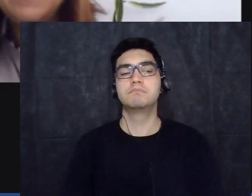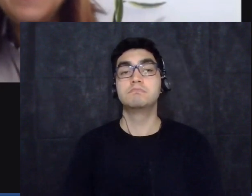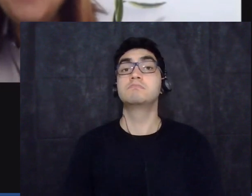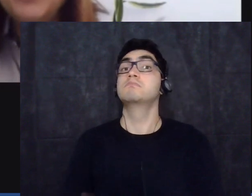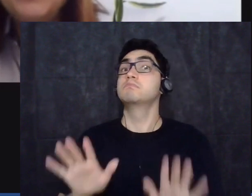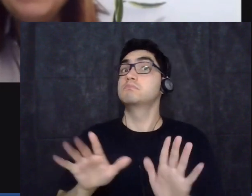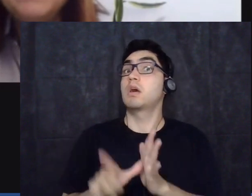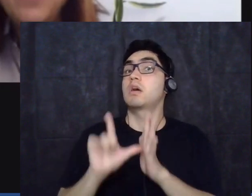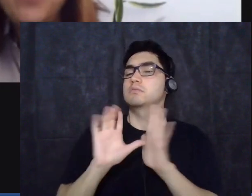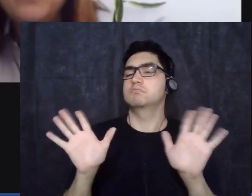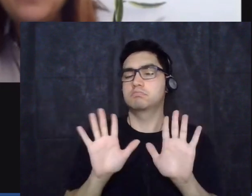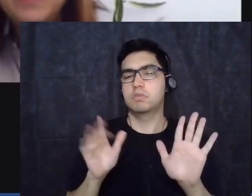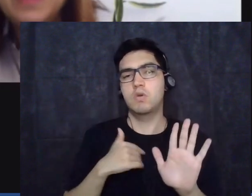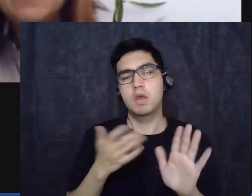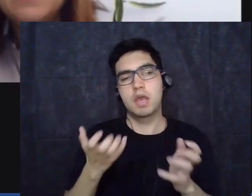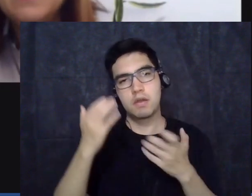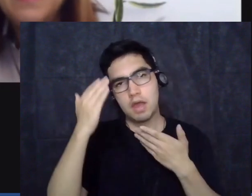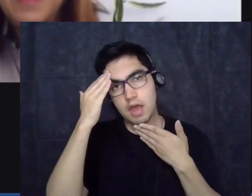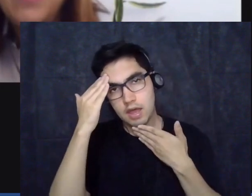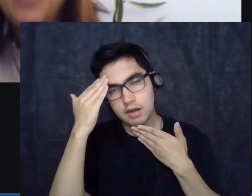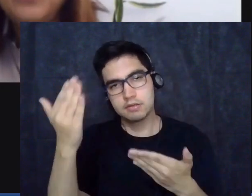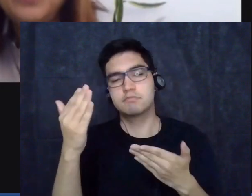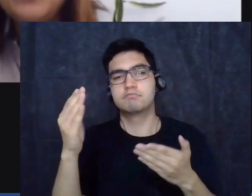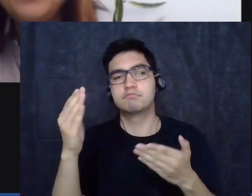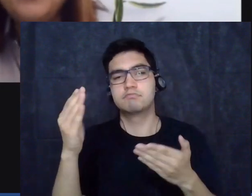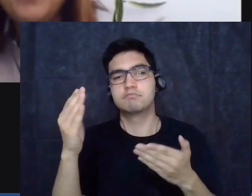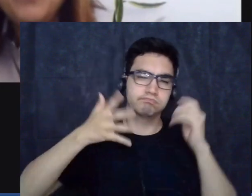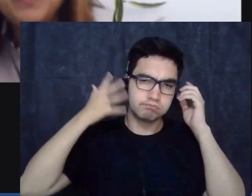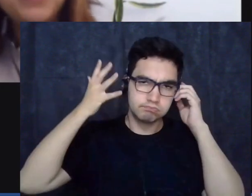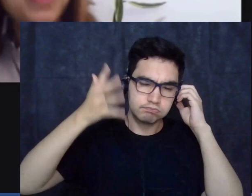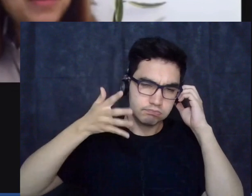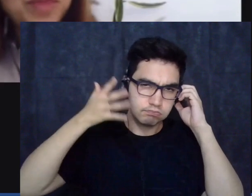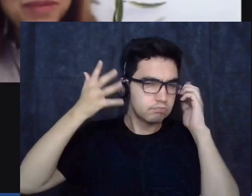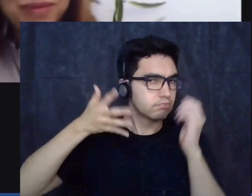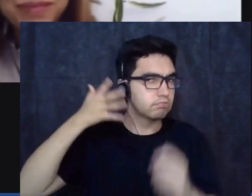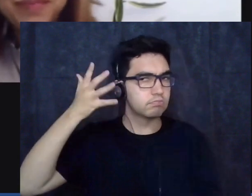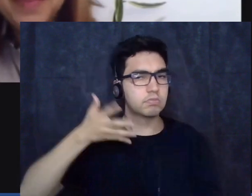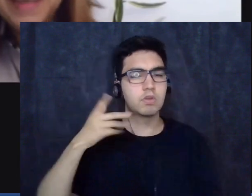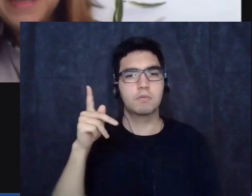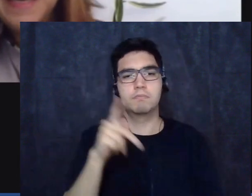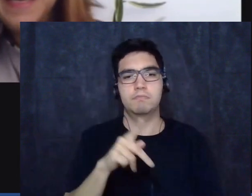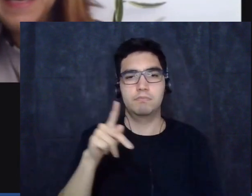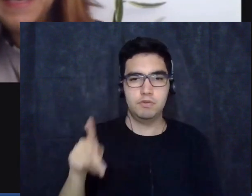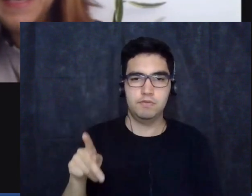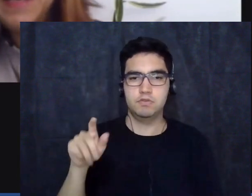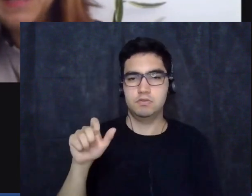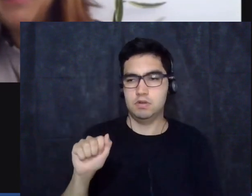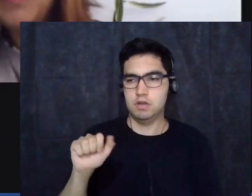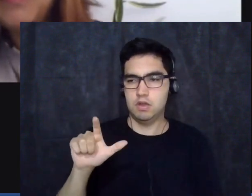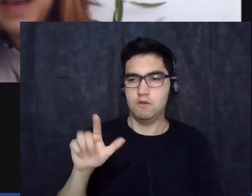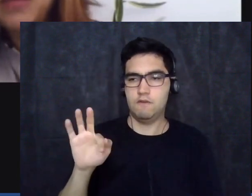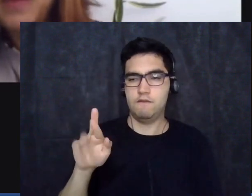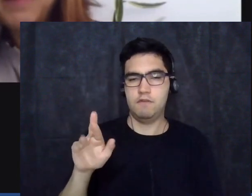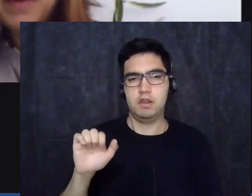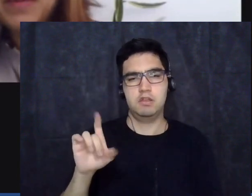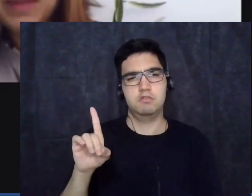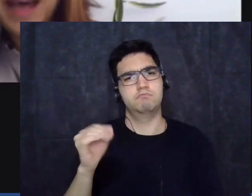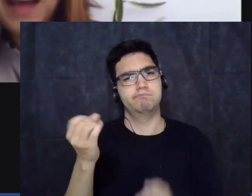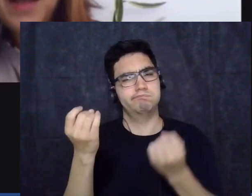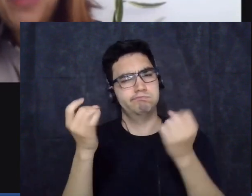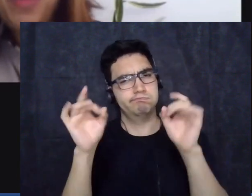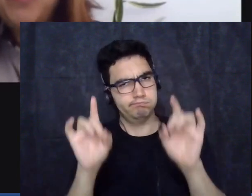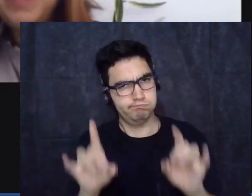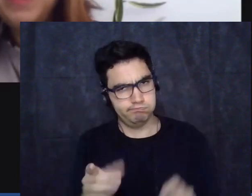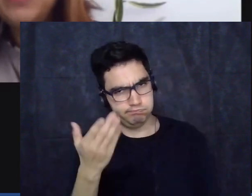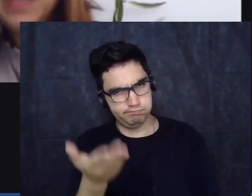de agradecer a monumental conferência a qual nosso professor nos brindeu é proveito para